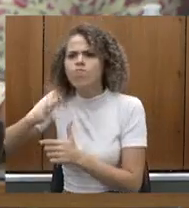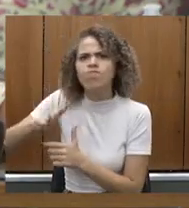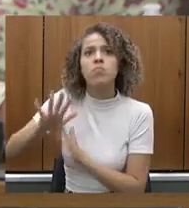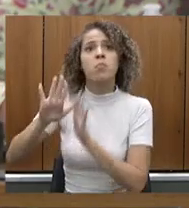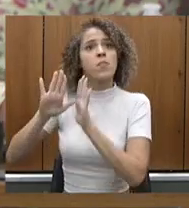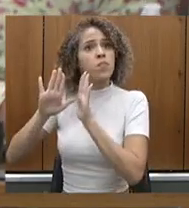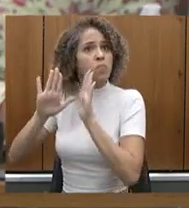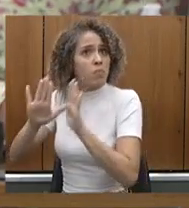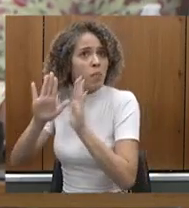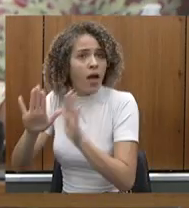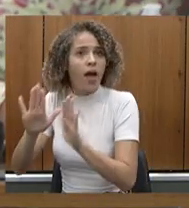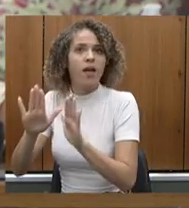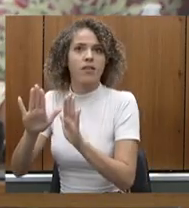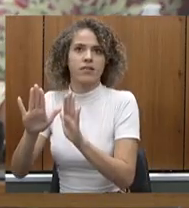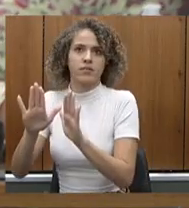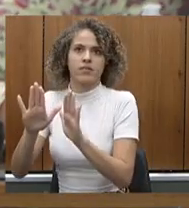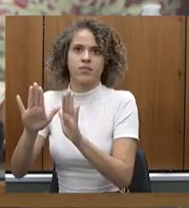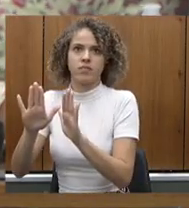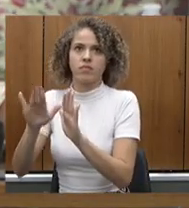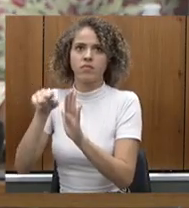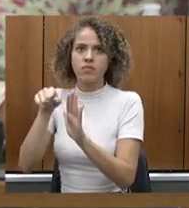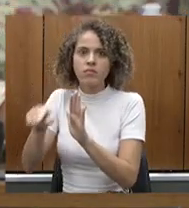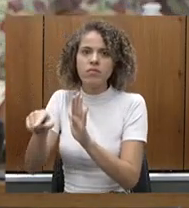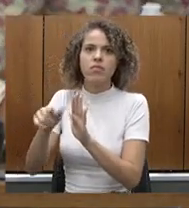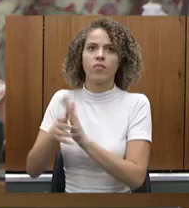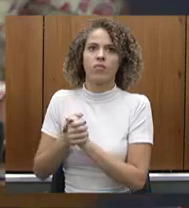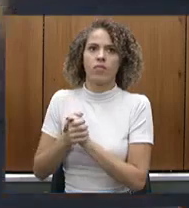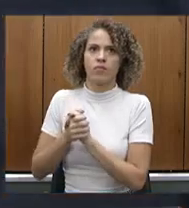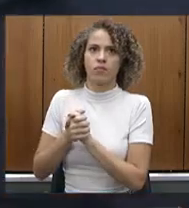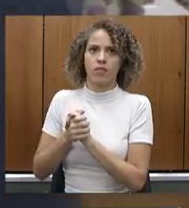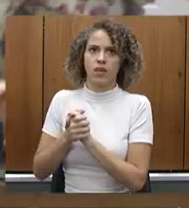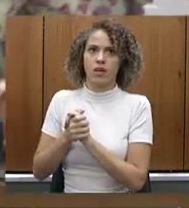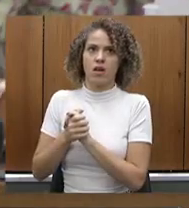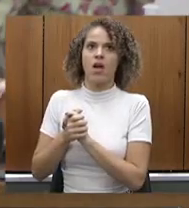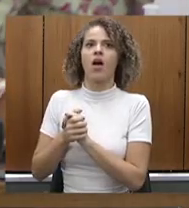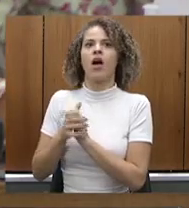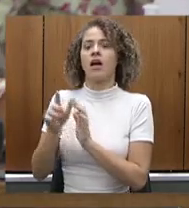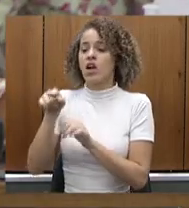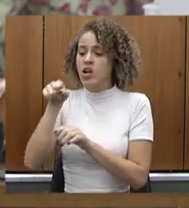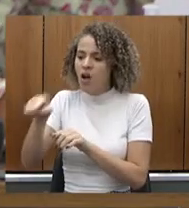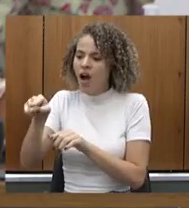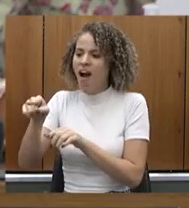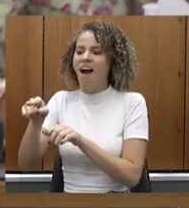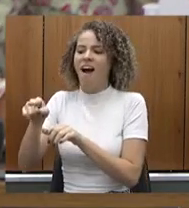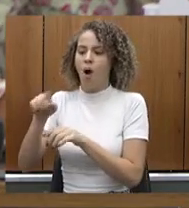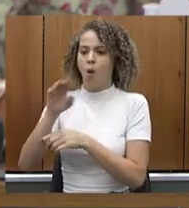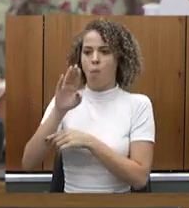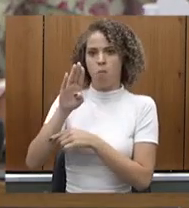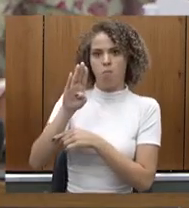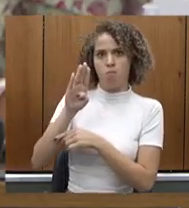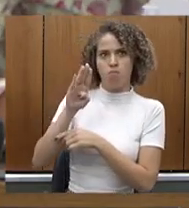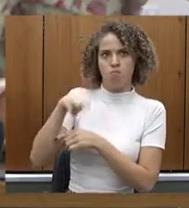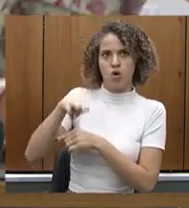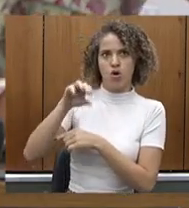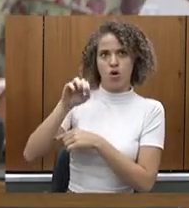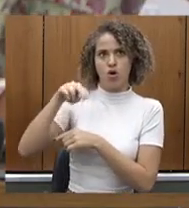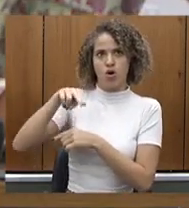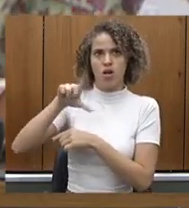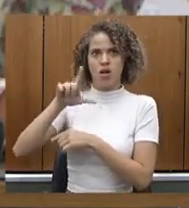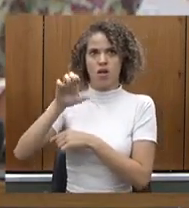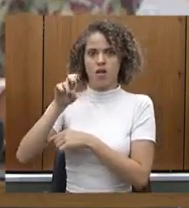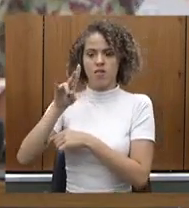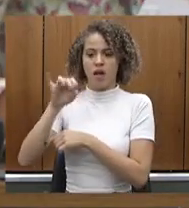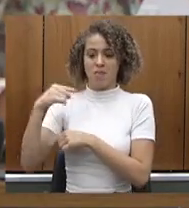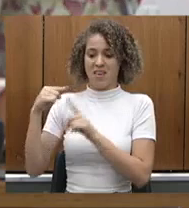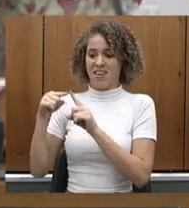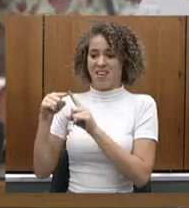alguma forma que Hemominas vá aos municípios Molevade está a 100 quilômetros